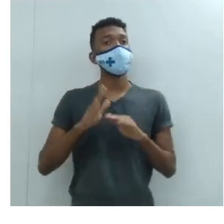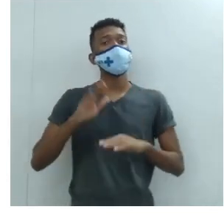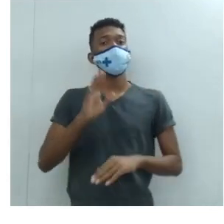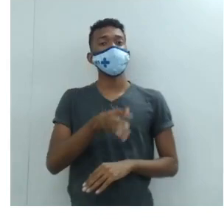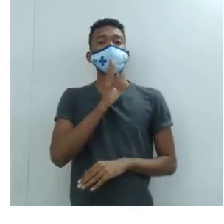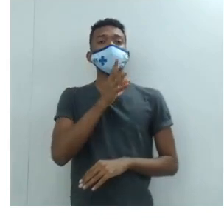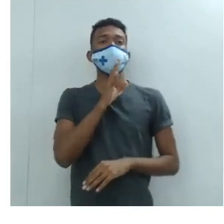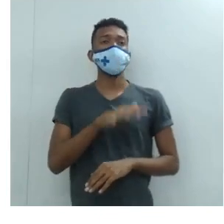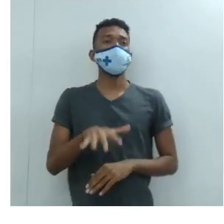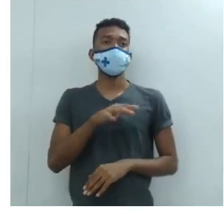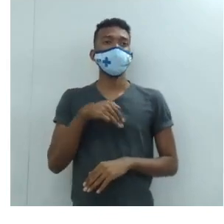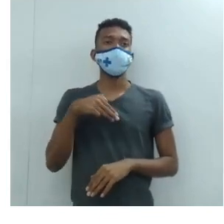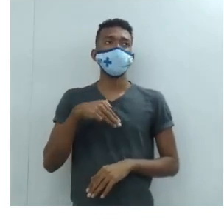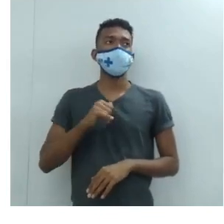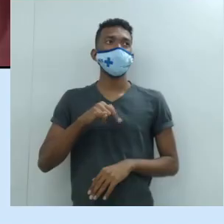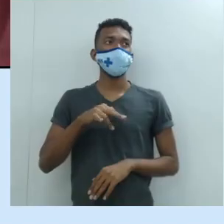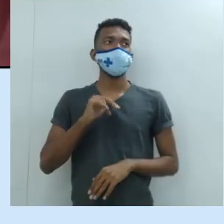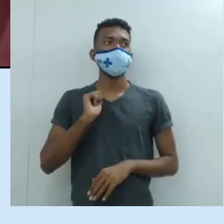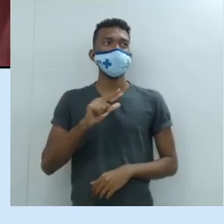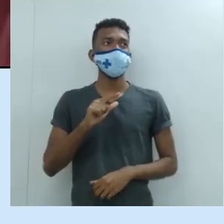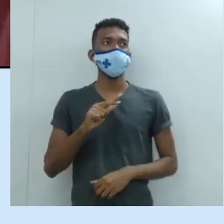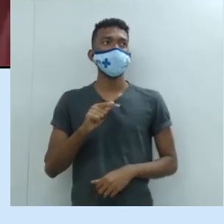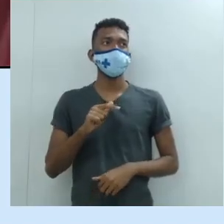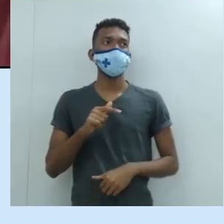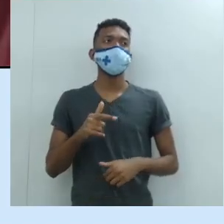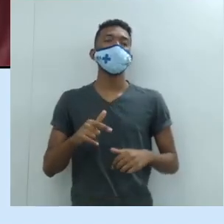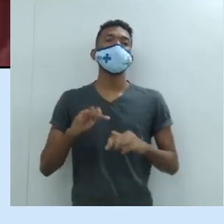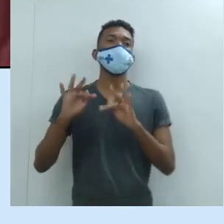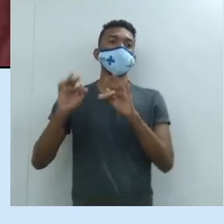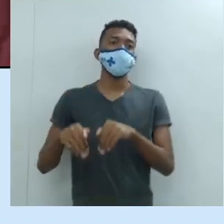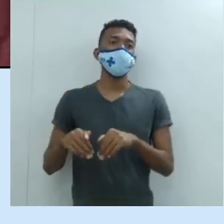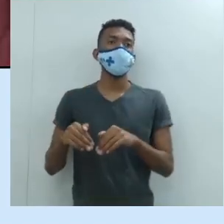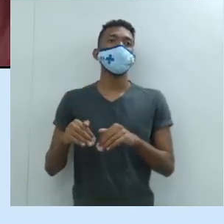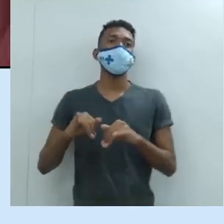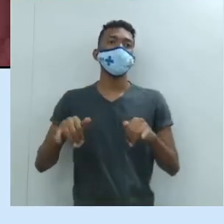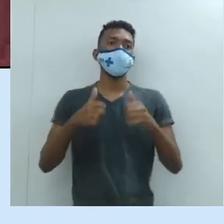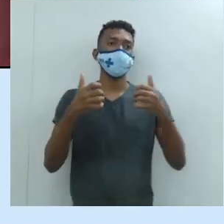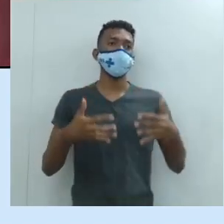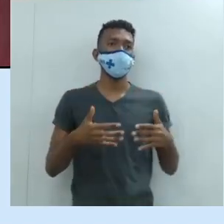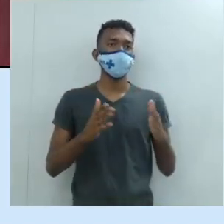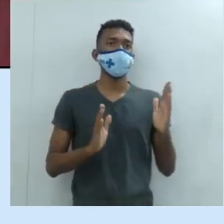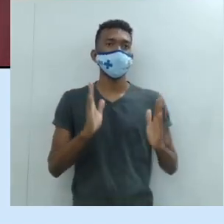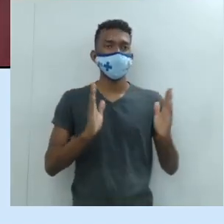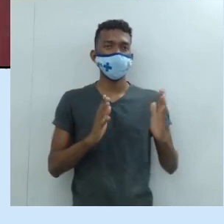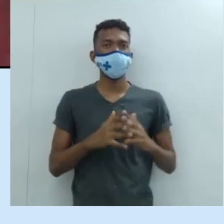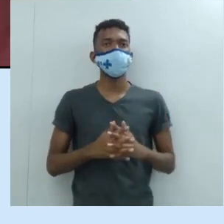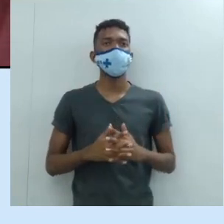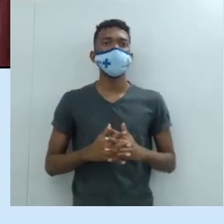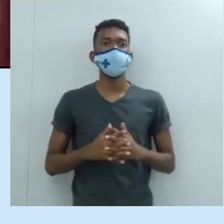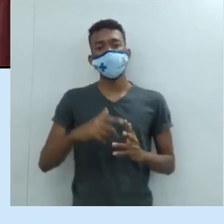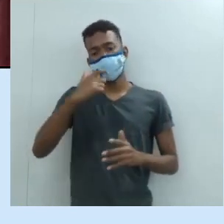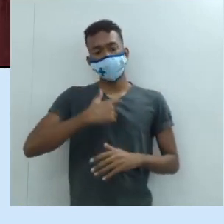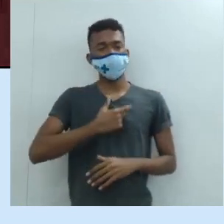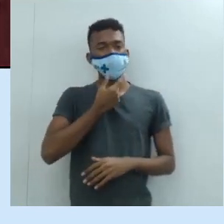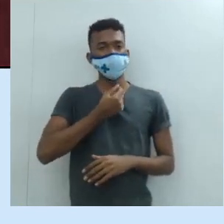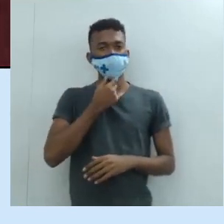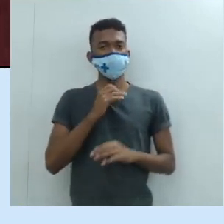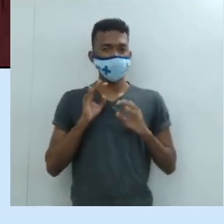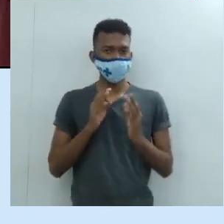de Maquiavel. Os fins justificam os meios. O homem prudente